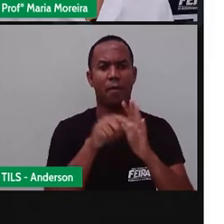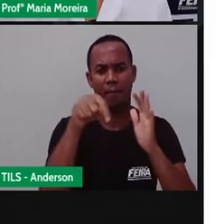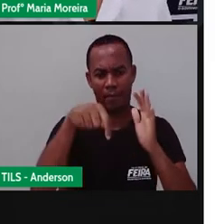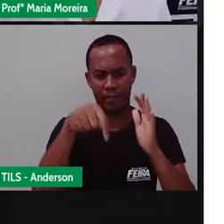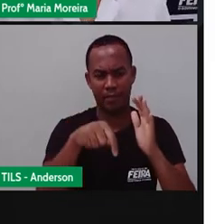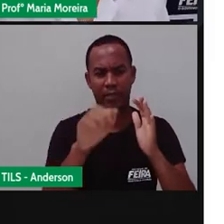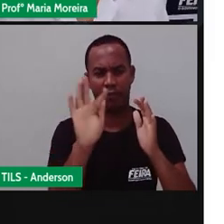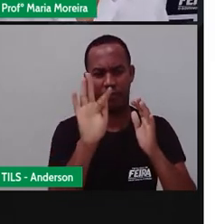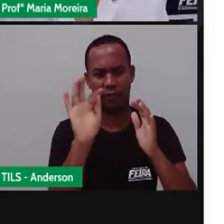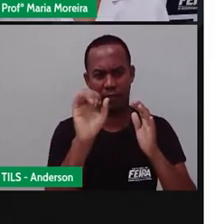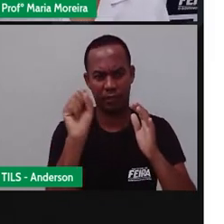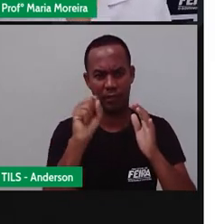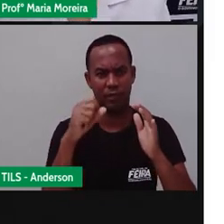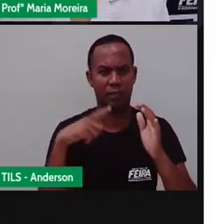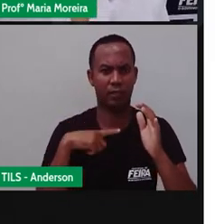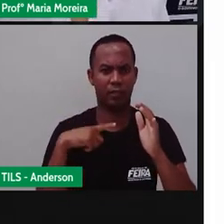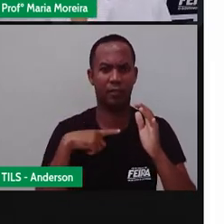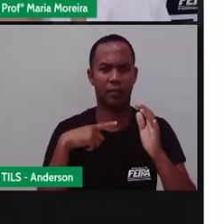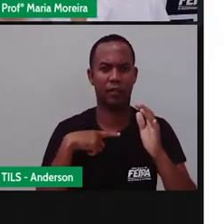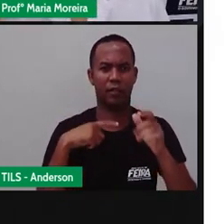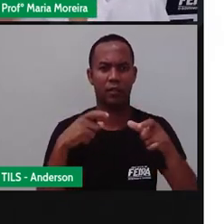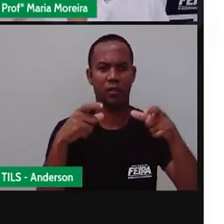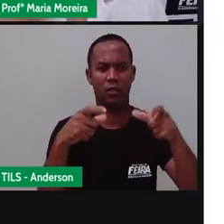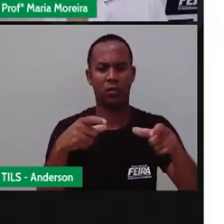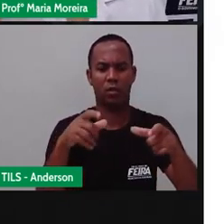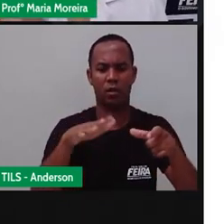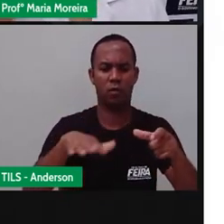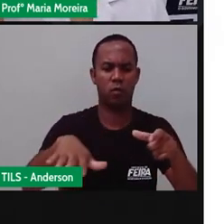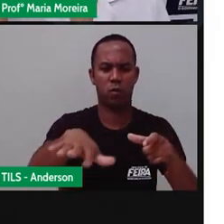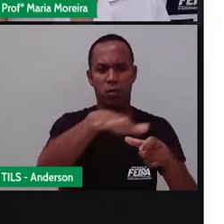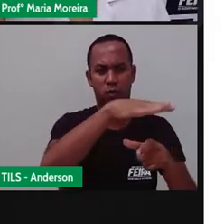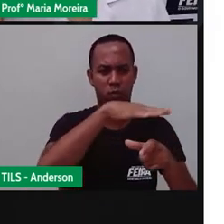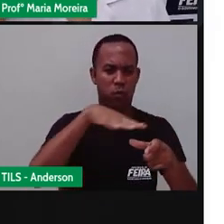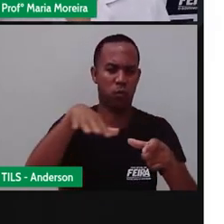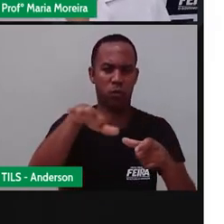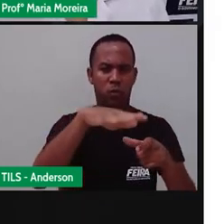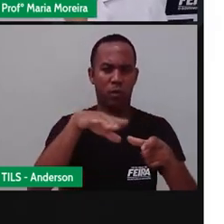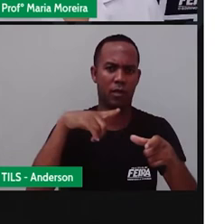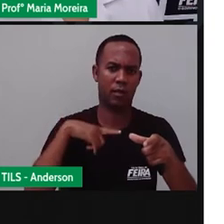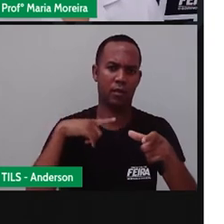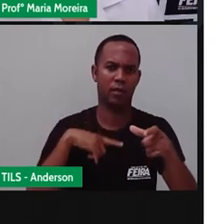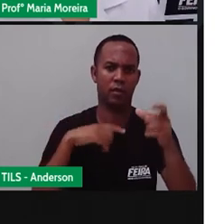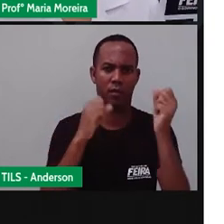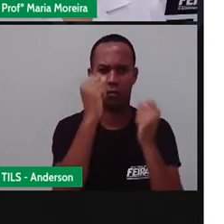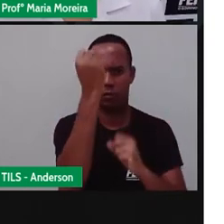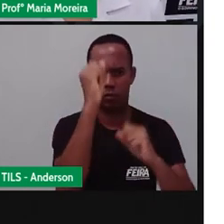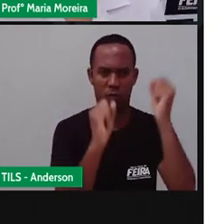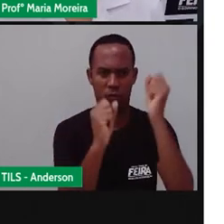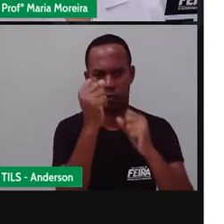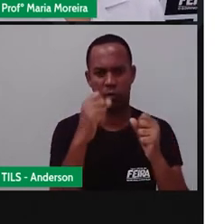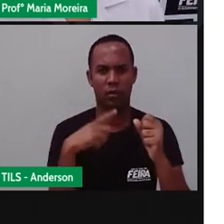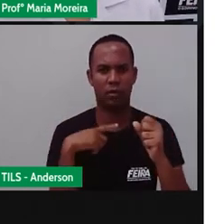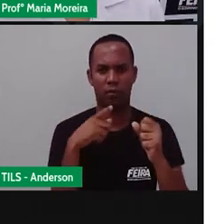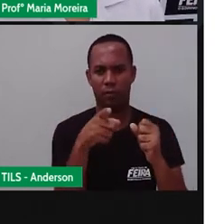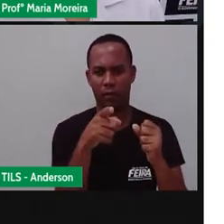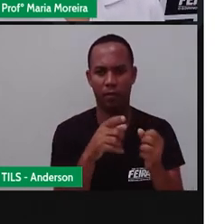isso? Por quê? Por conta dos ruídos, por conta da poluição, não só a sonora, né? Mas a poluição do ar também.